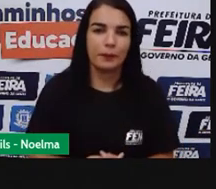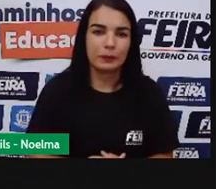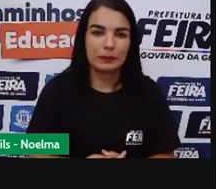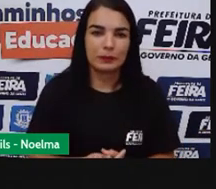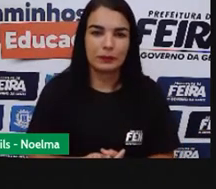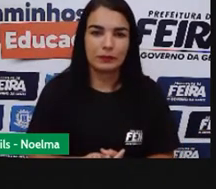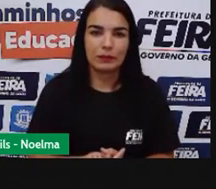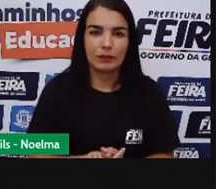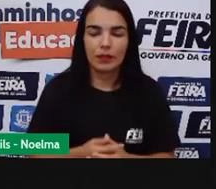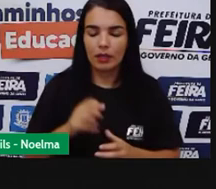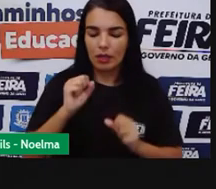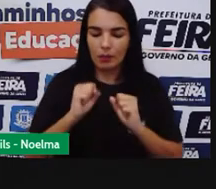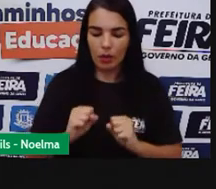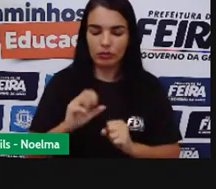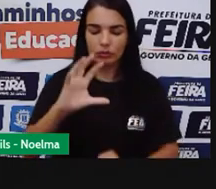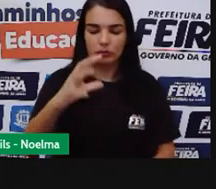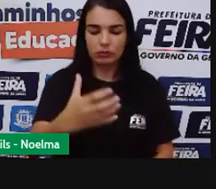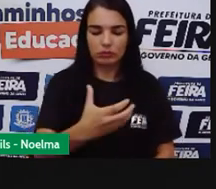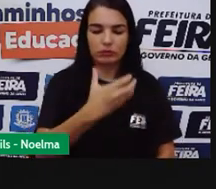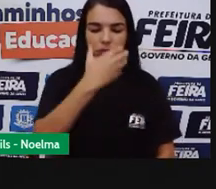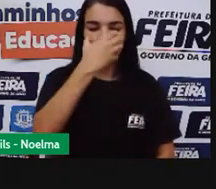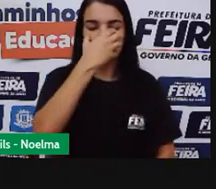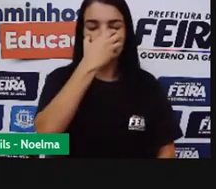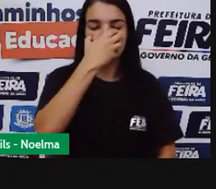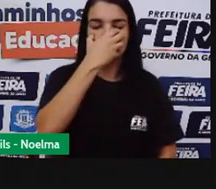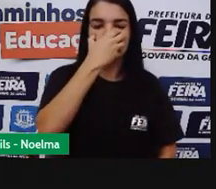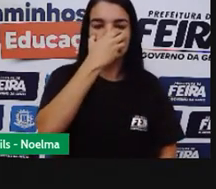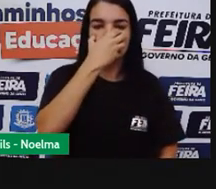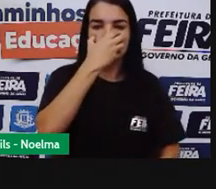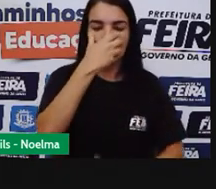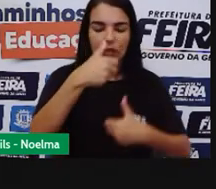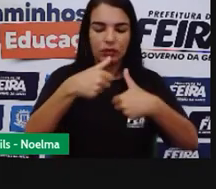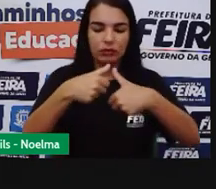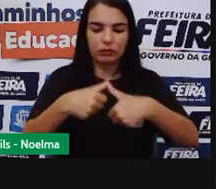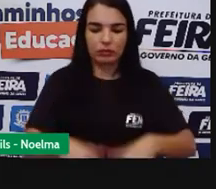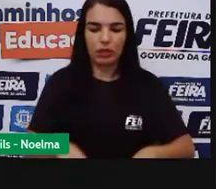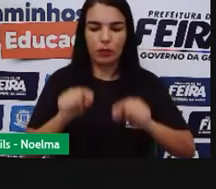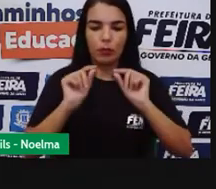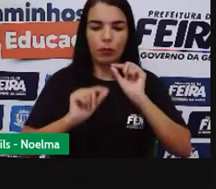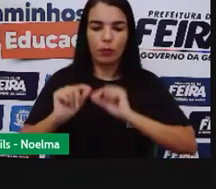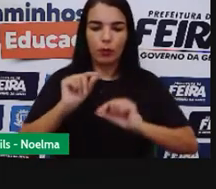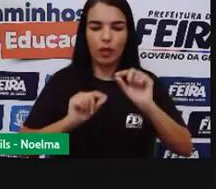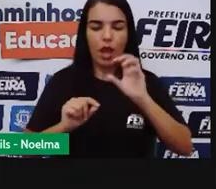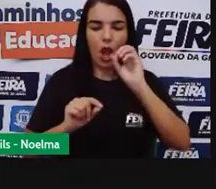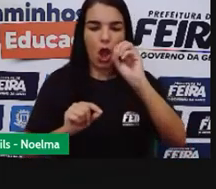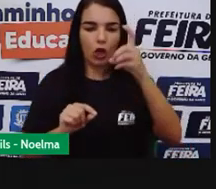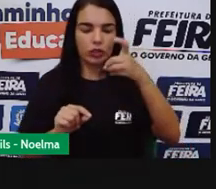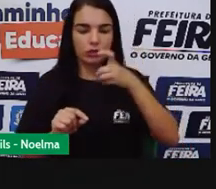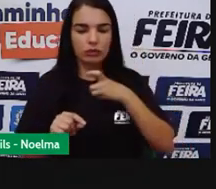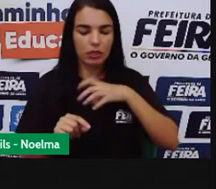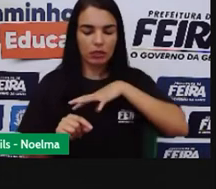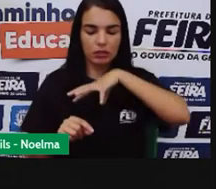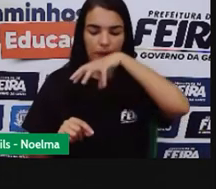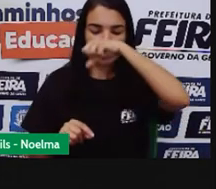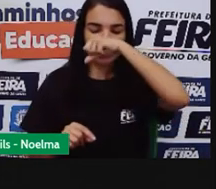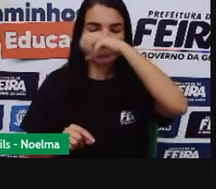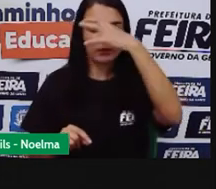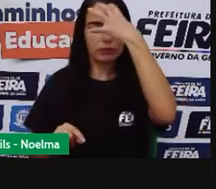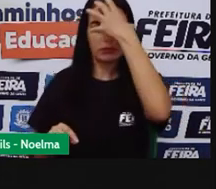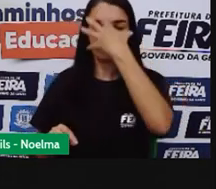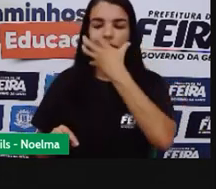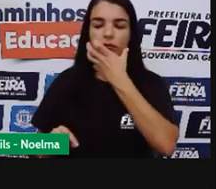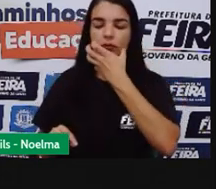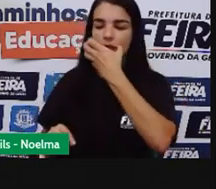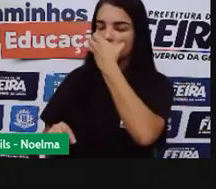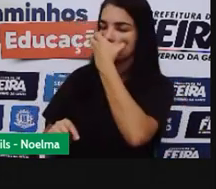Puxe a máscara em sua direção. Isso acionará o suprimento de oxigênio. Coloque a máscara